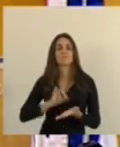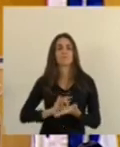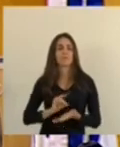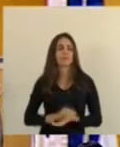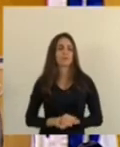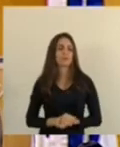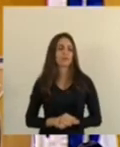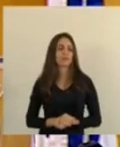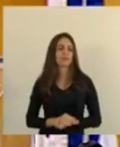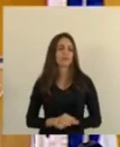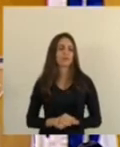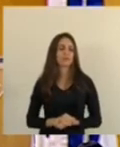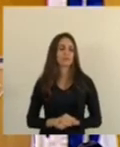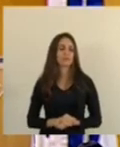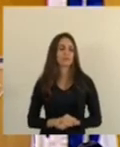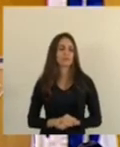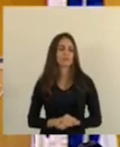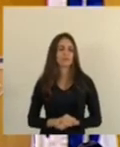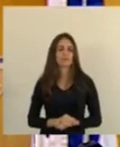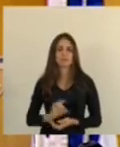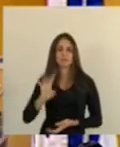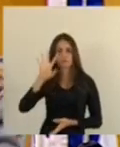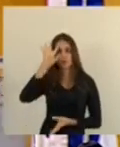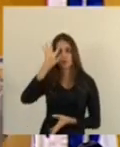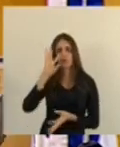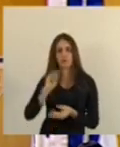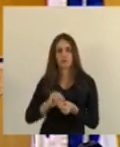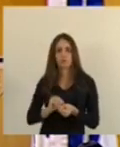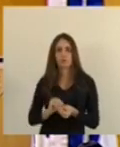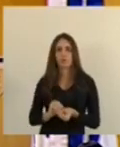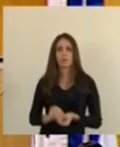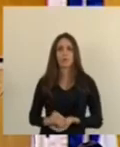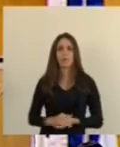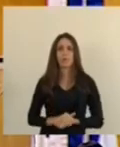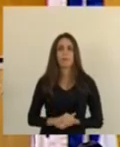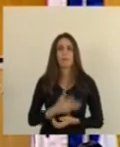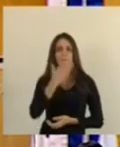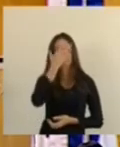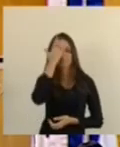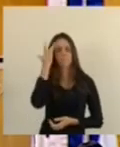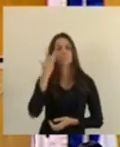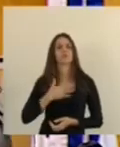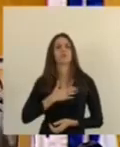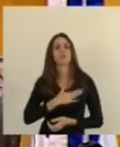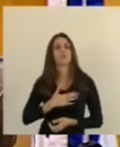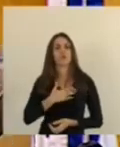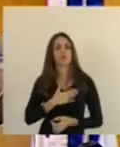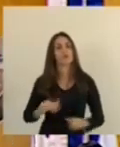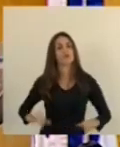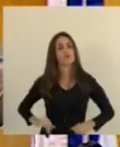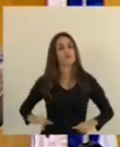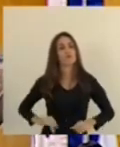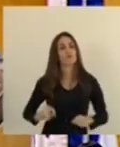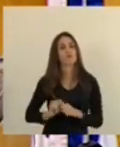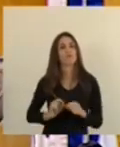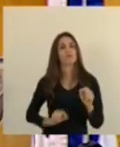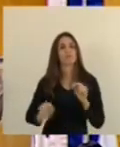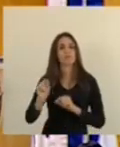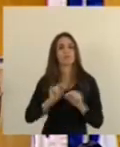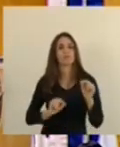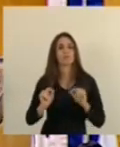senhoras e senhores olha só para concluir deputado pode falar tem gente que gosta de sofrer fazer o que né gosta